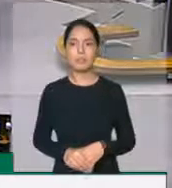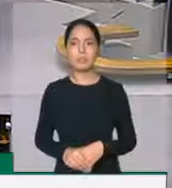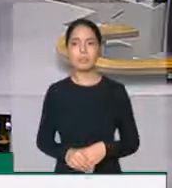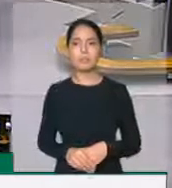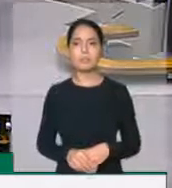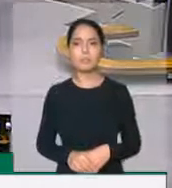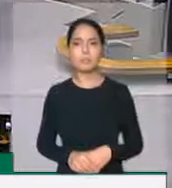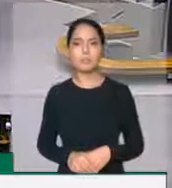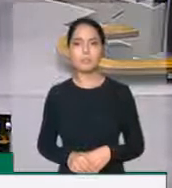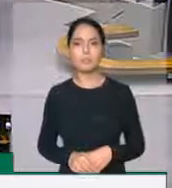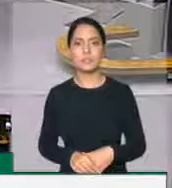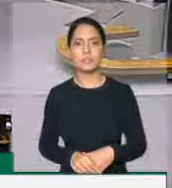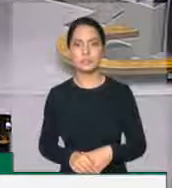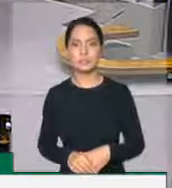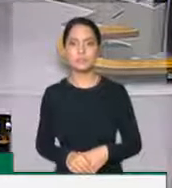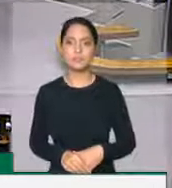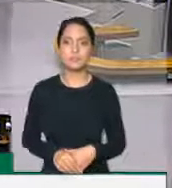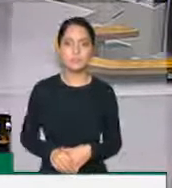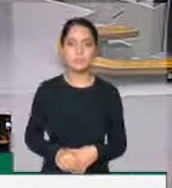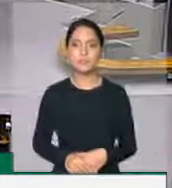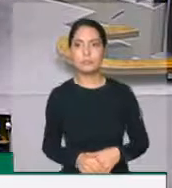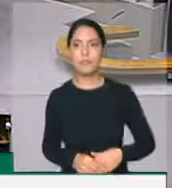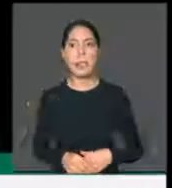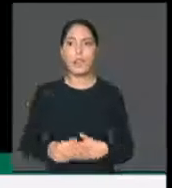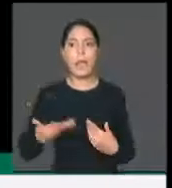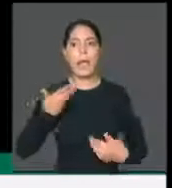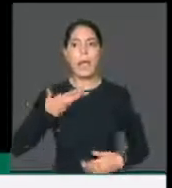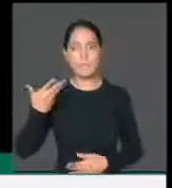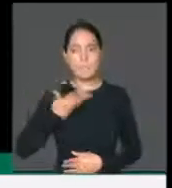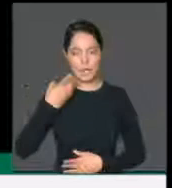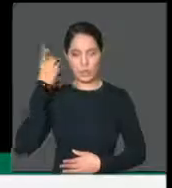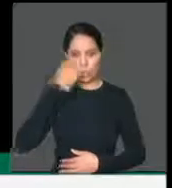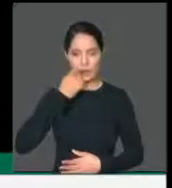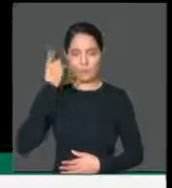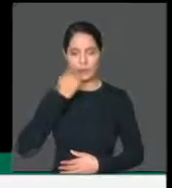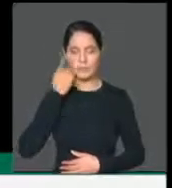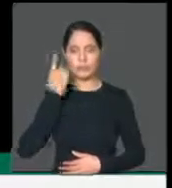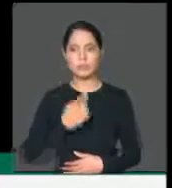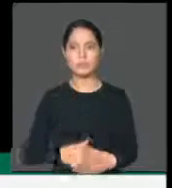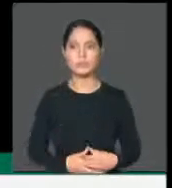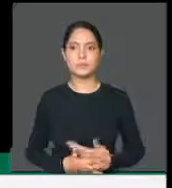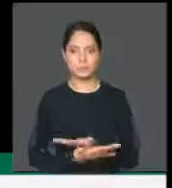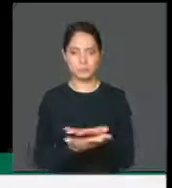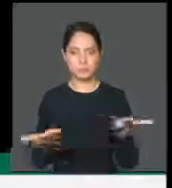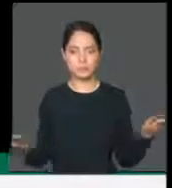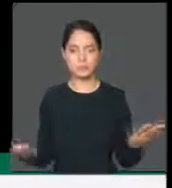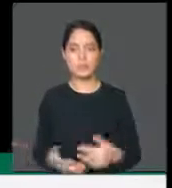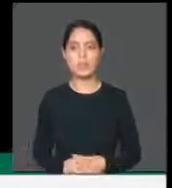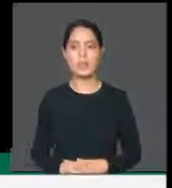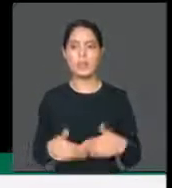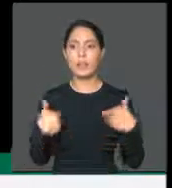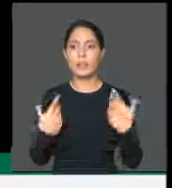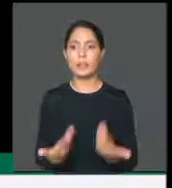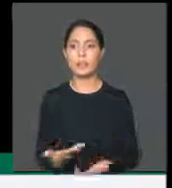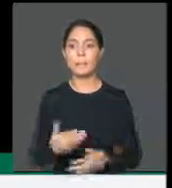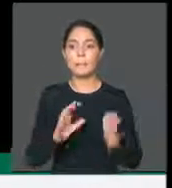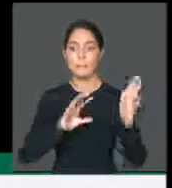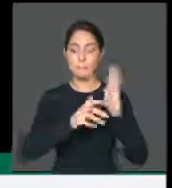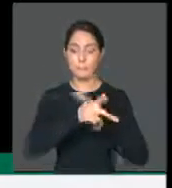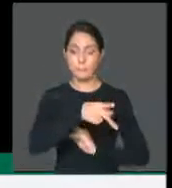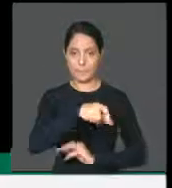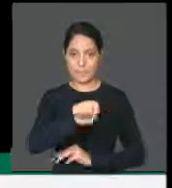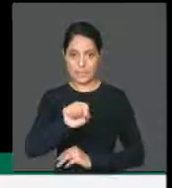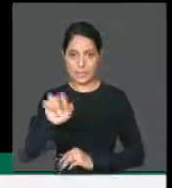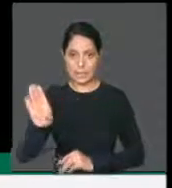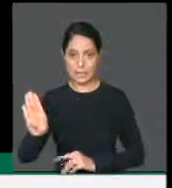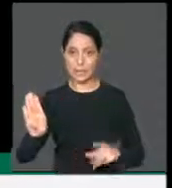E aí, demais colegas, deputados e deputadas, olha, o SB vai